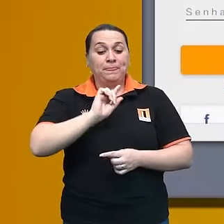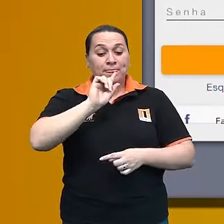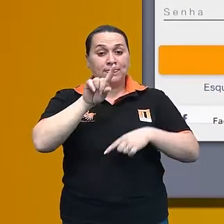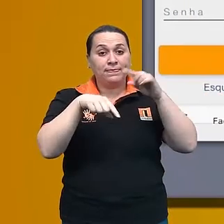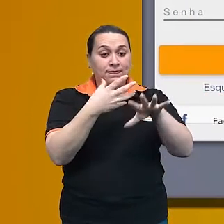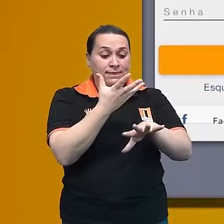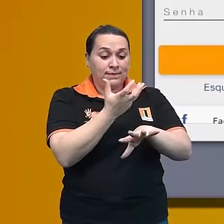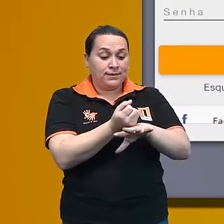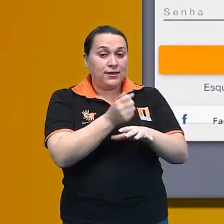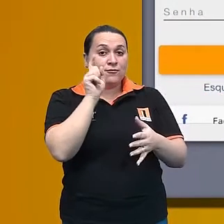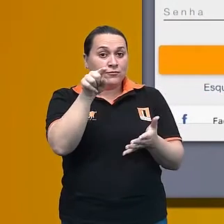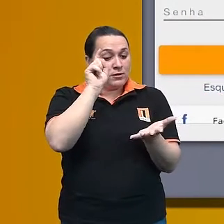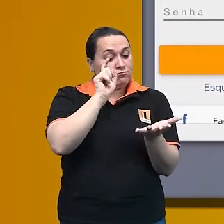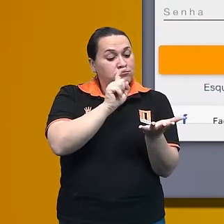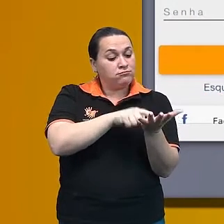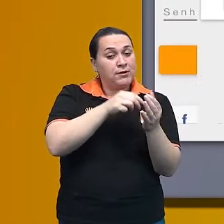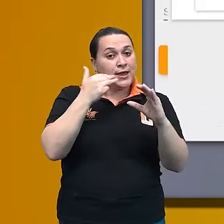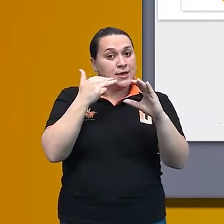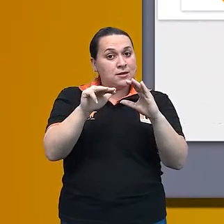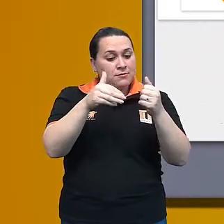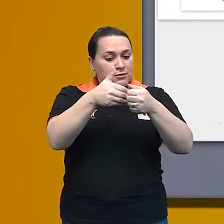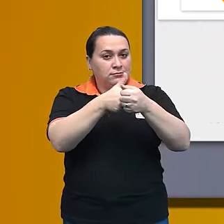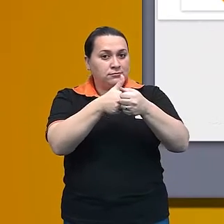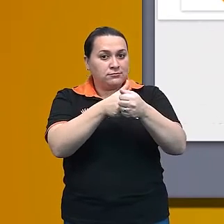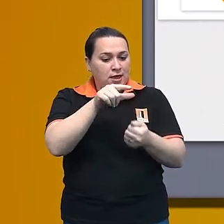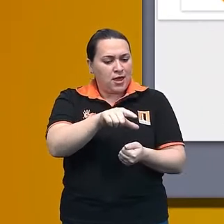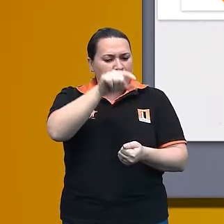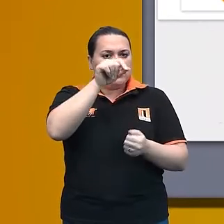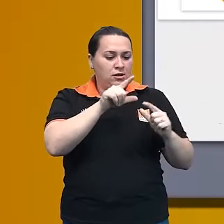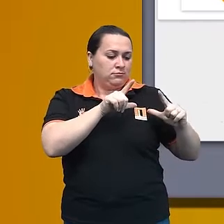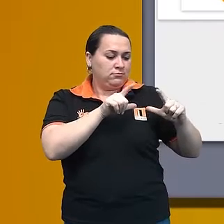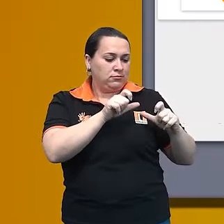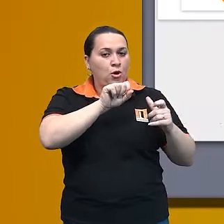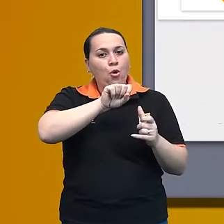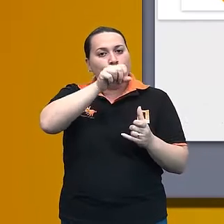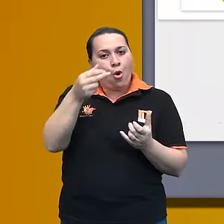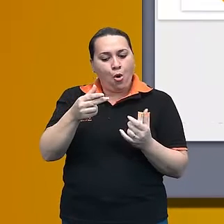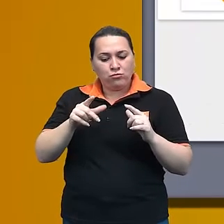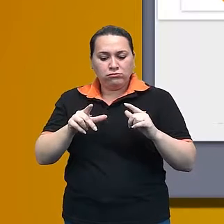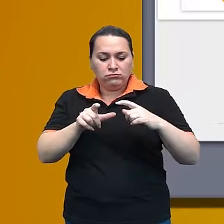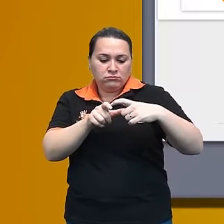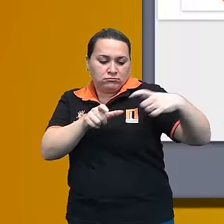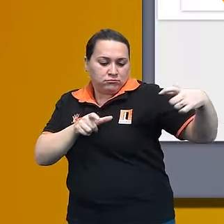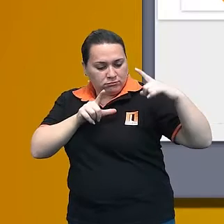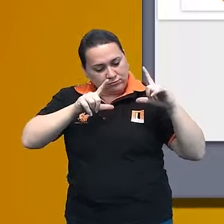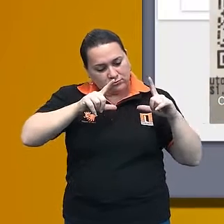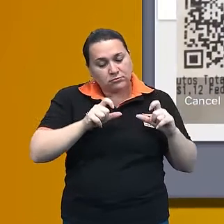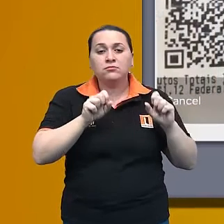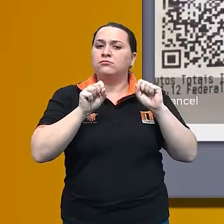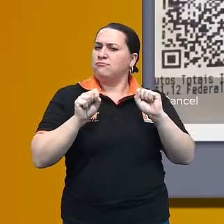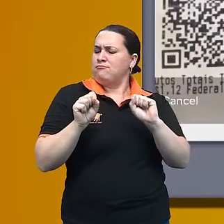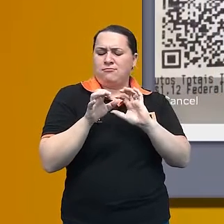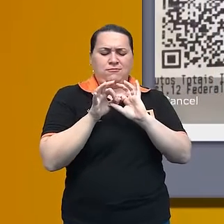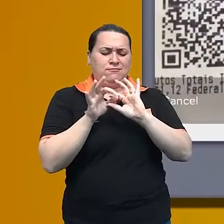instalado você faz o seu login ea escolhe em escanear o qr-code ou tirar uma foto da nota fiscal